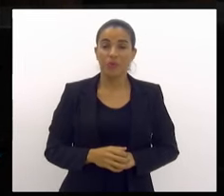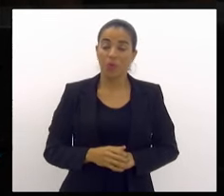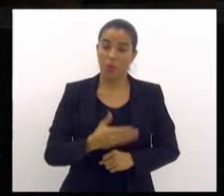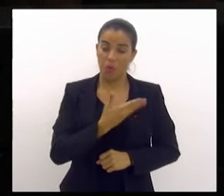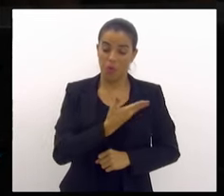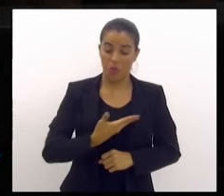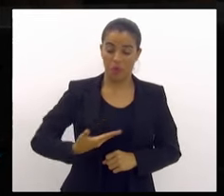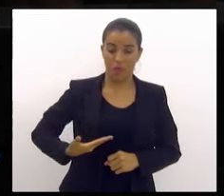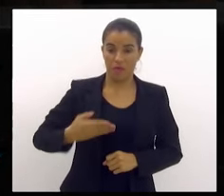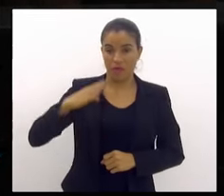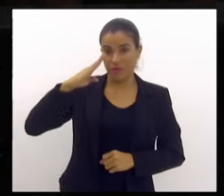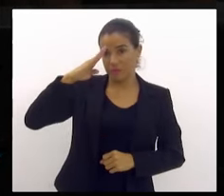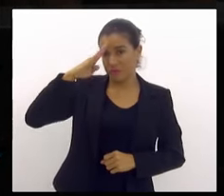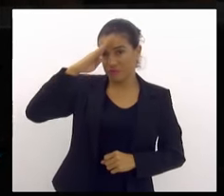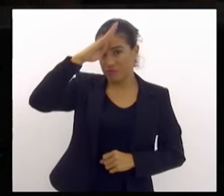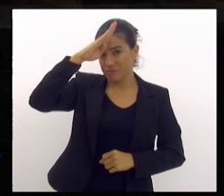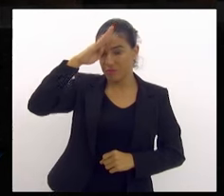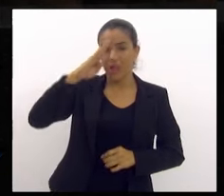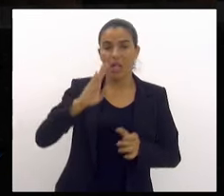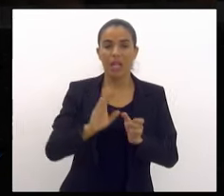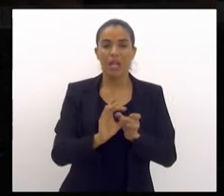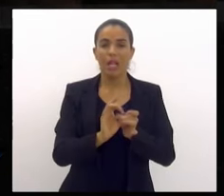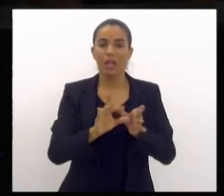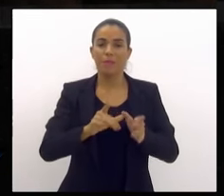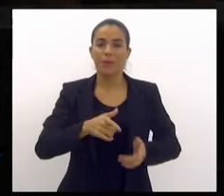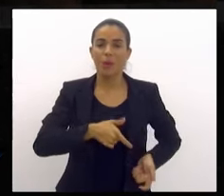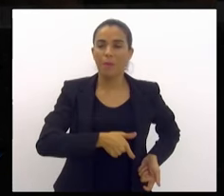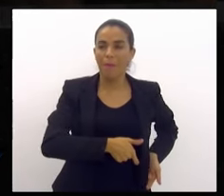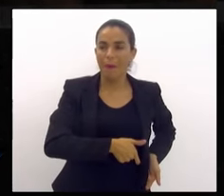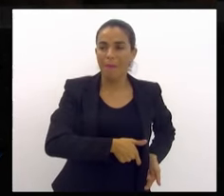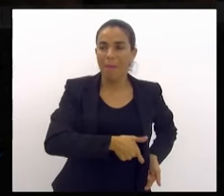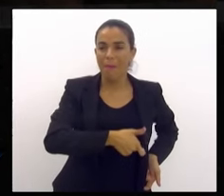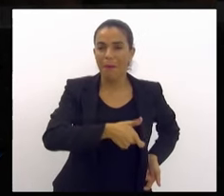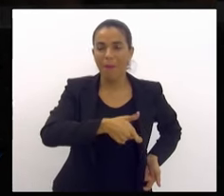Bolsonaro liberou arma geral.